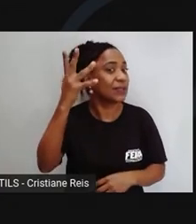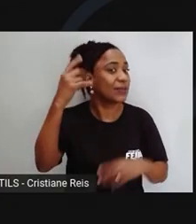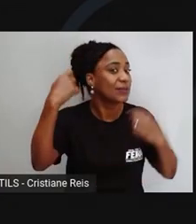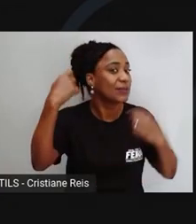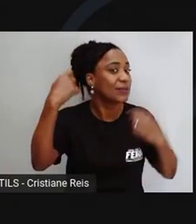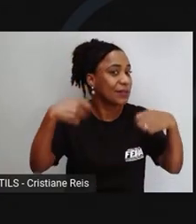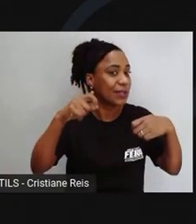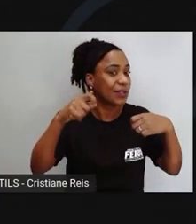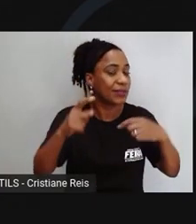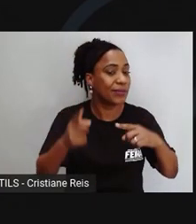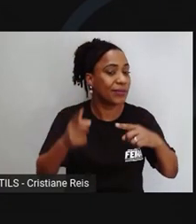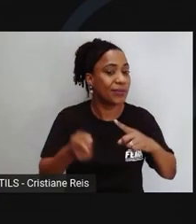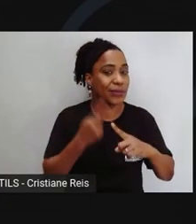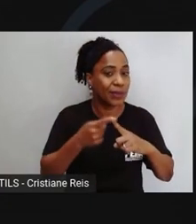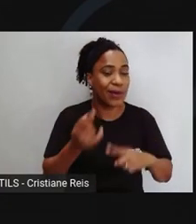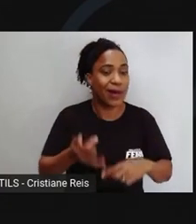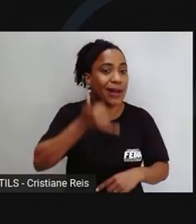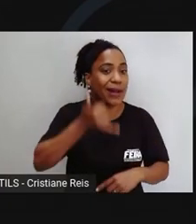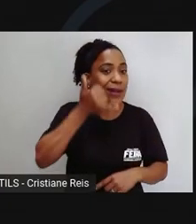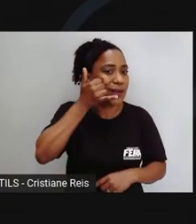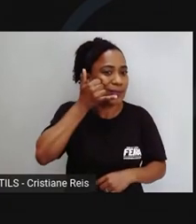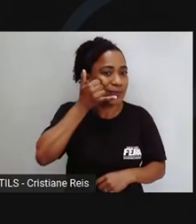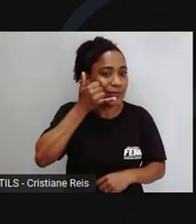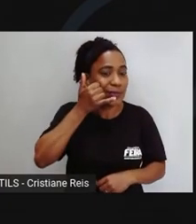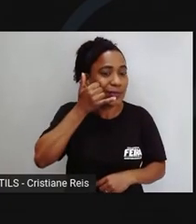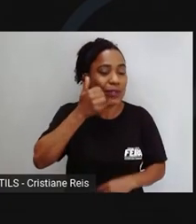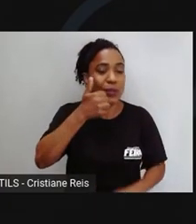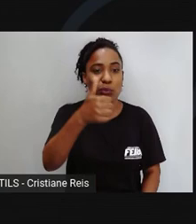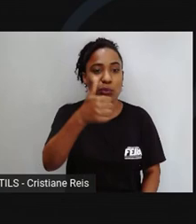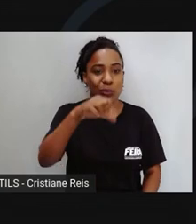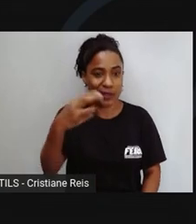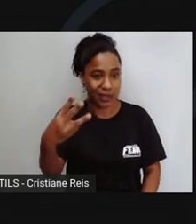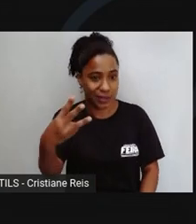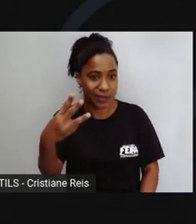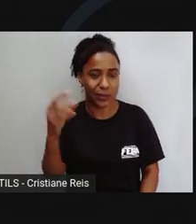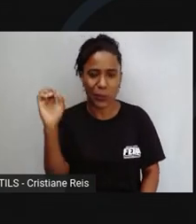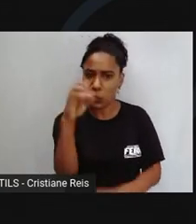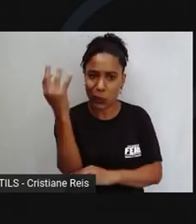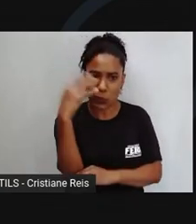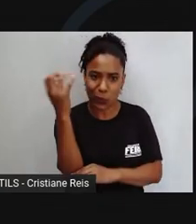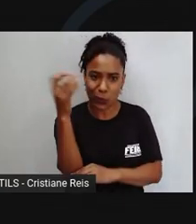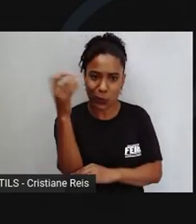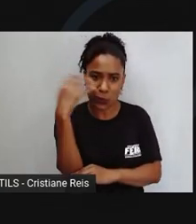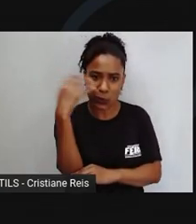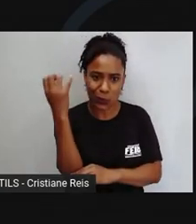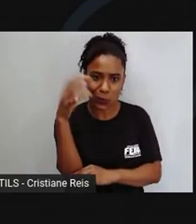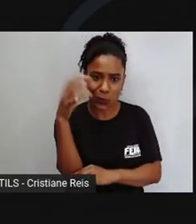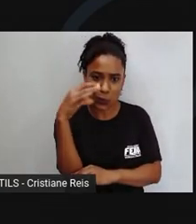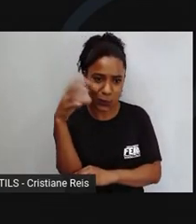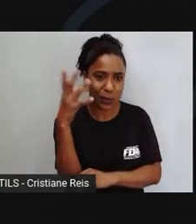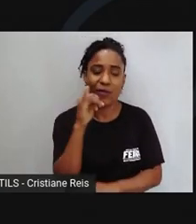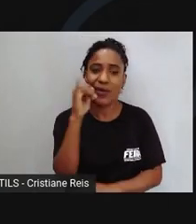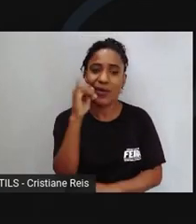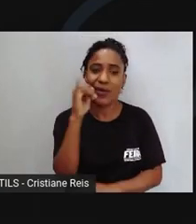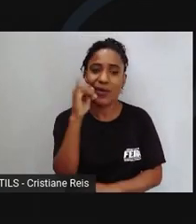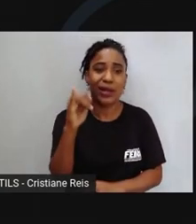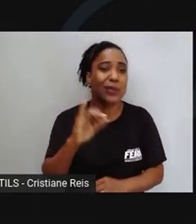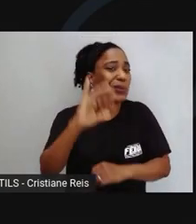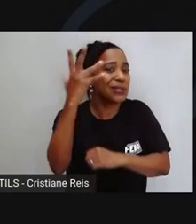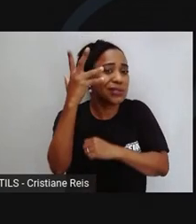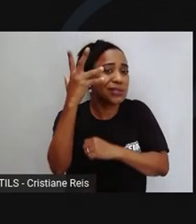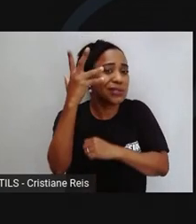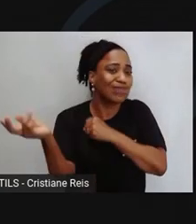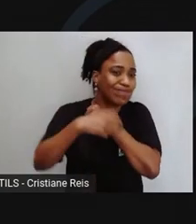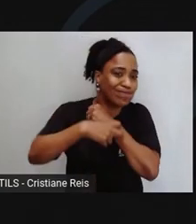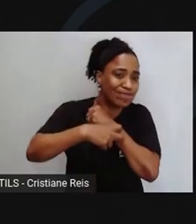liga para o serviço de emergência, liga 193, informa onde você está e fala com o serviço de emergência o que que te aconteceu, qual bicho